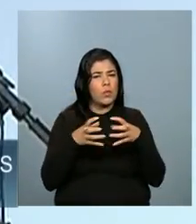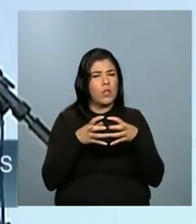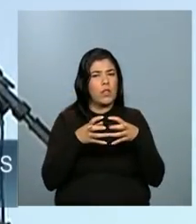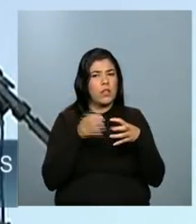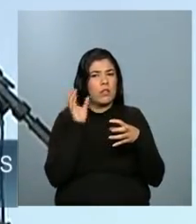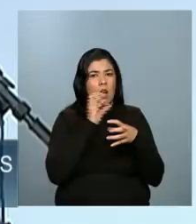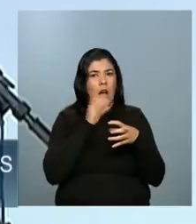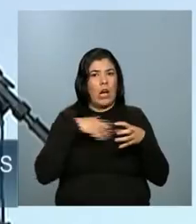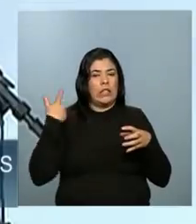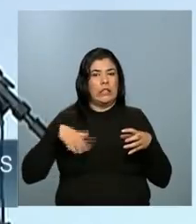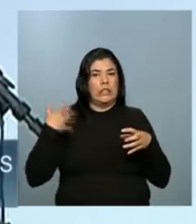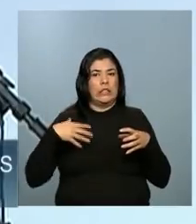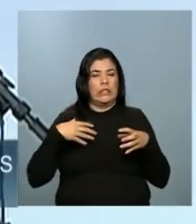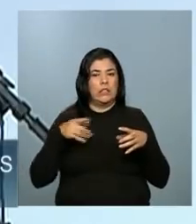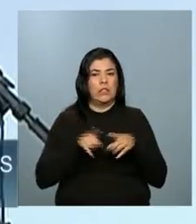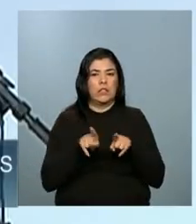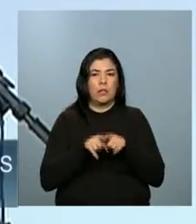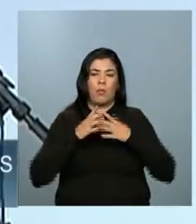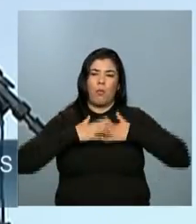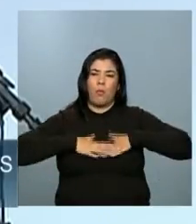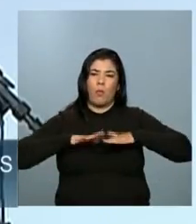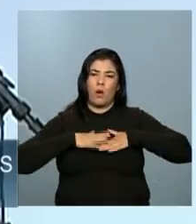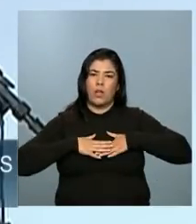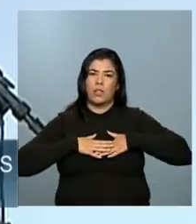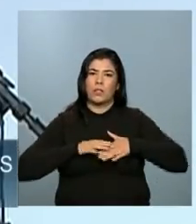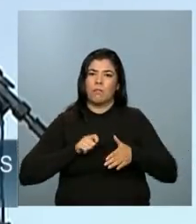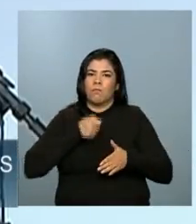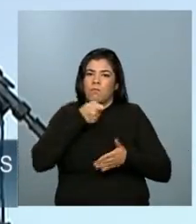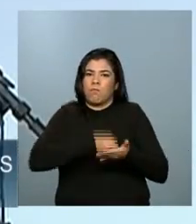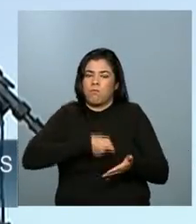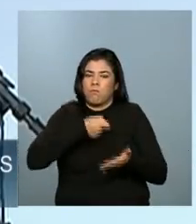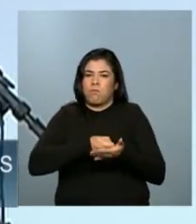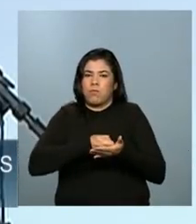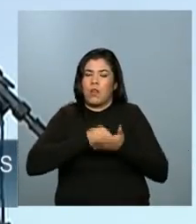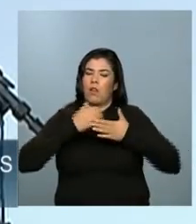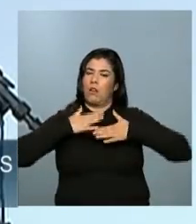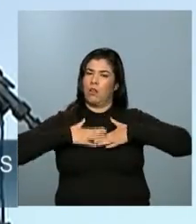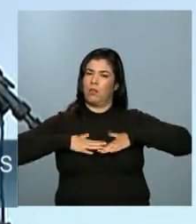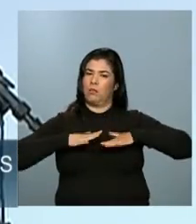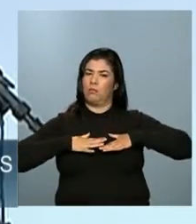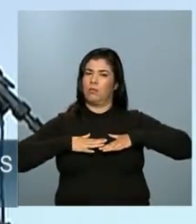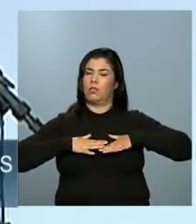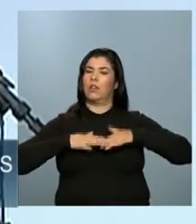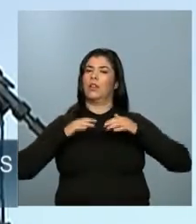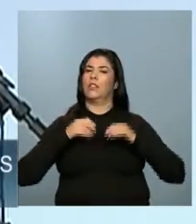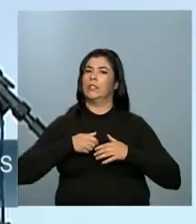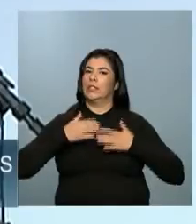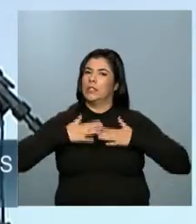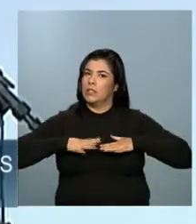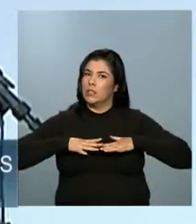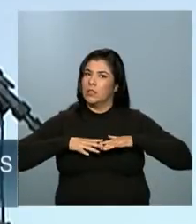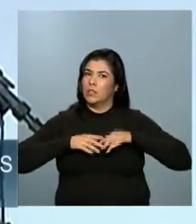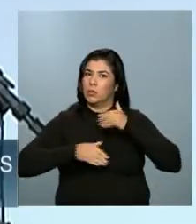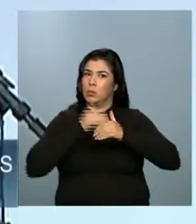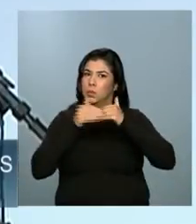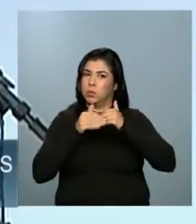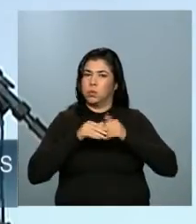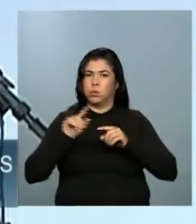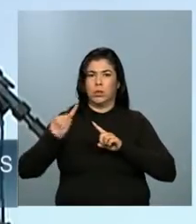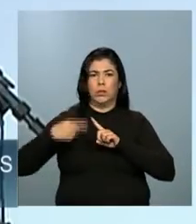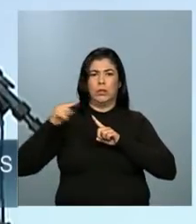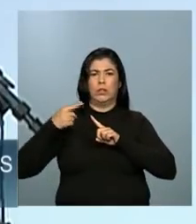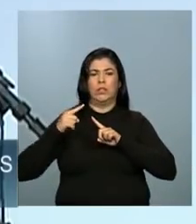uma hora, depois esfria, aperta e depois afrouxa, sossega e depois desinquieta.